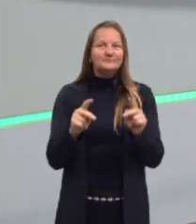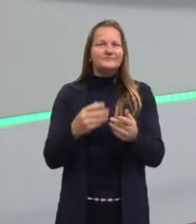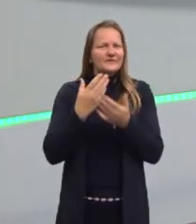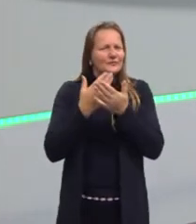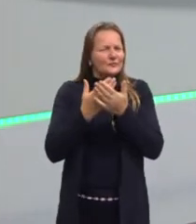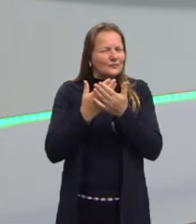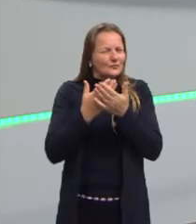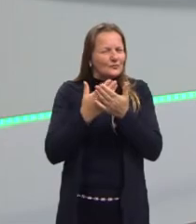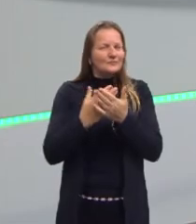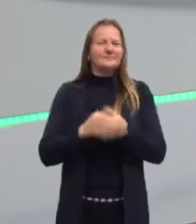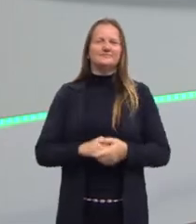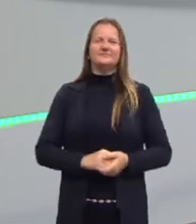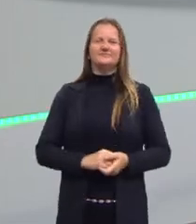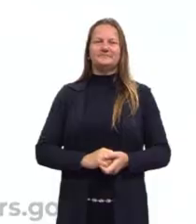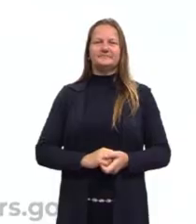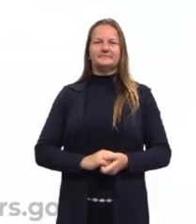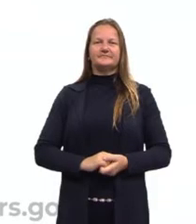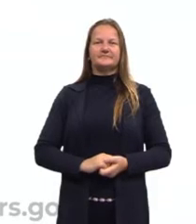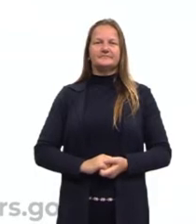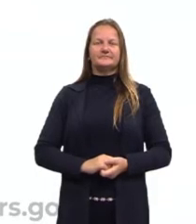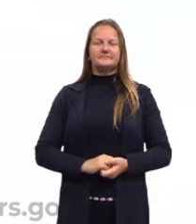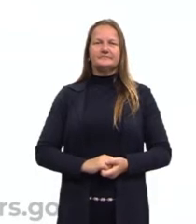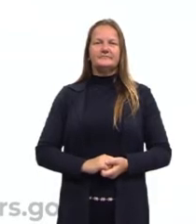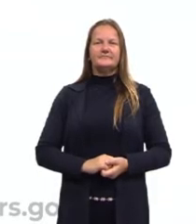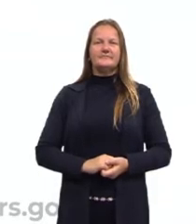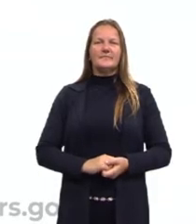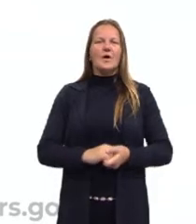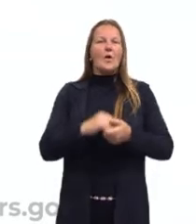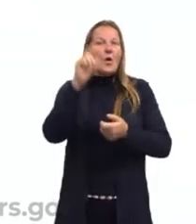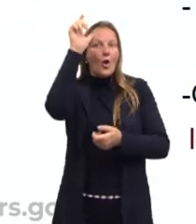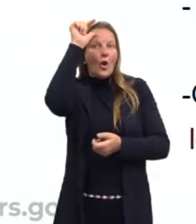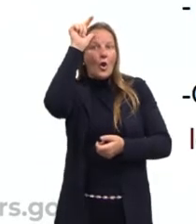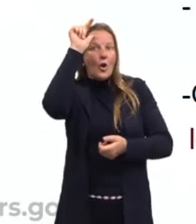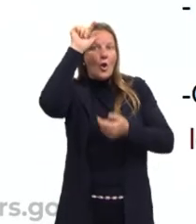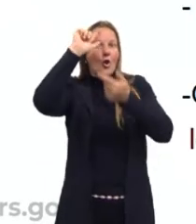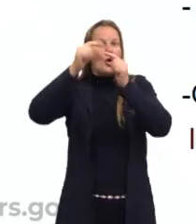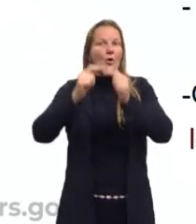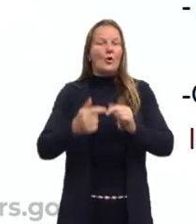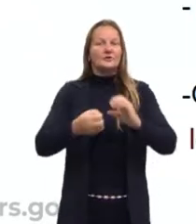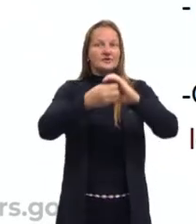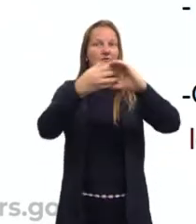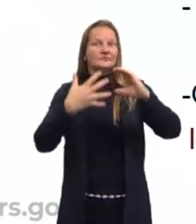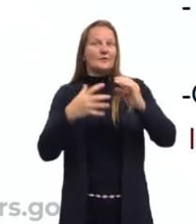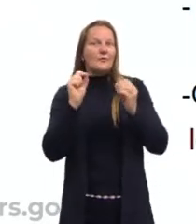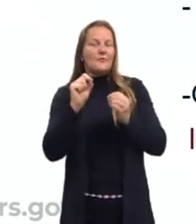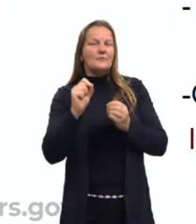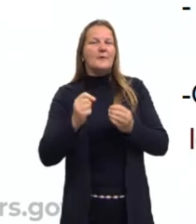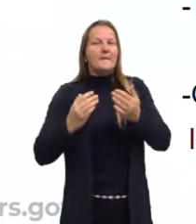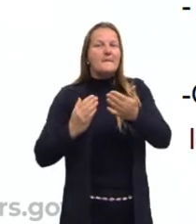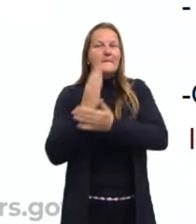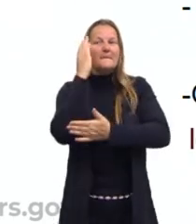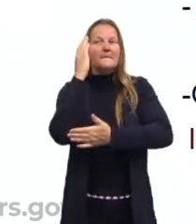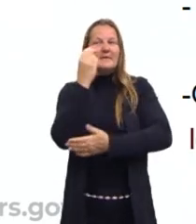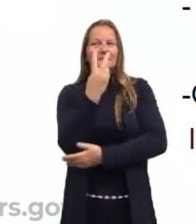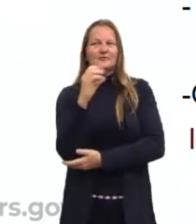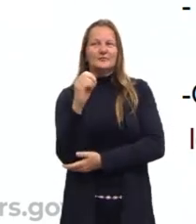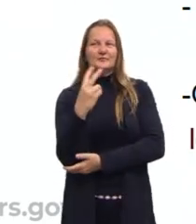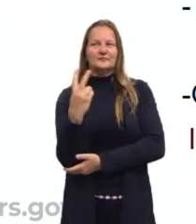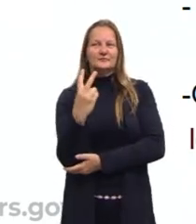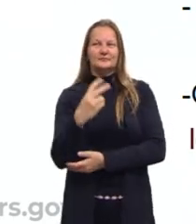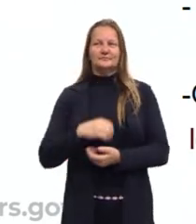estudar, estudar e estudar. Princípios da lógica. Bem-vindo, mais uma aula. Partiu passar Enem 2022.